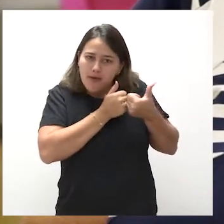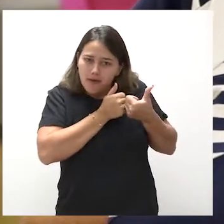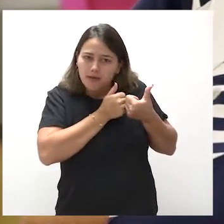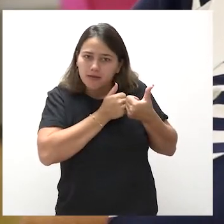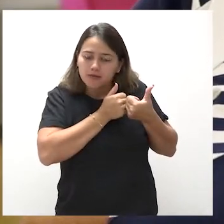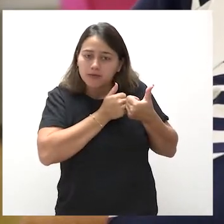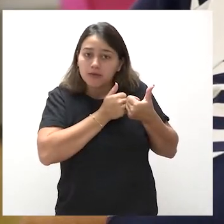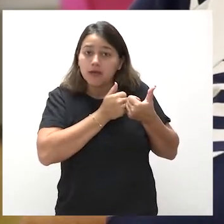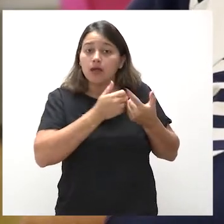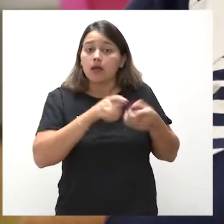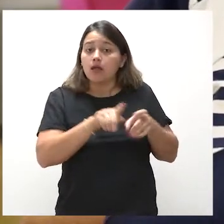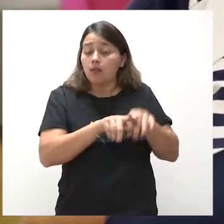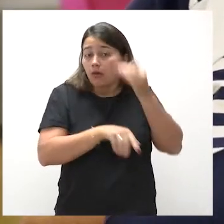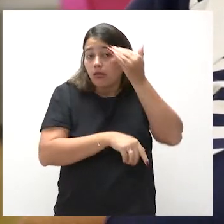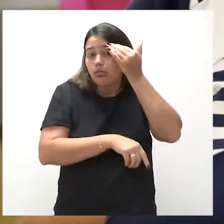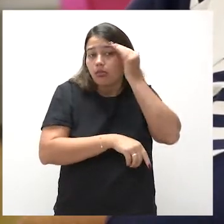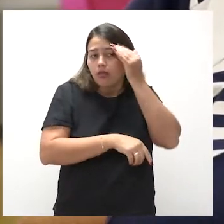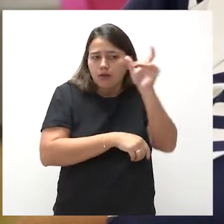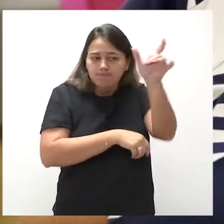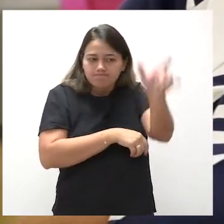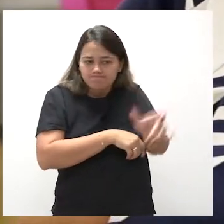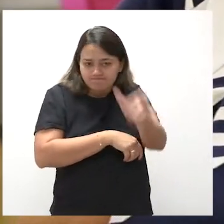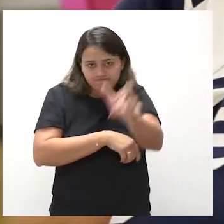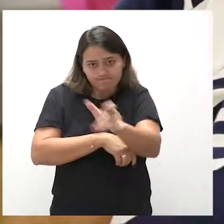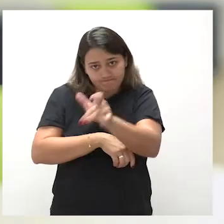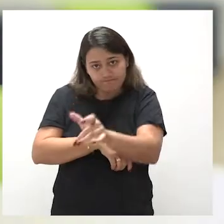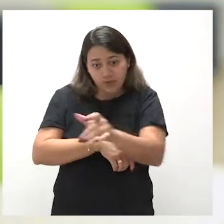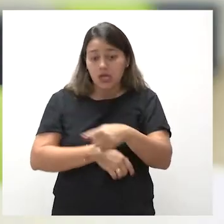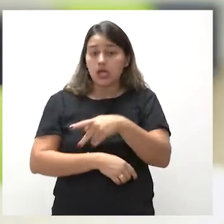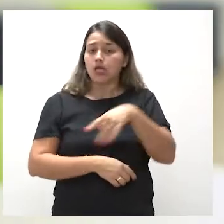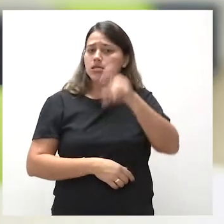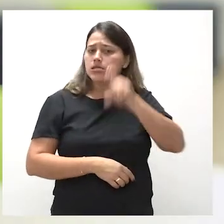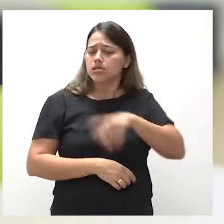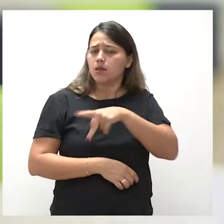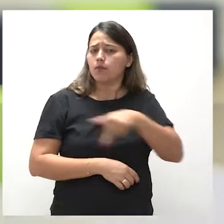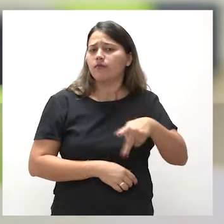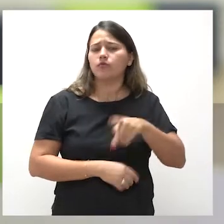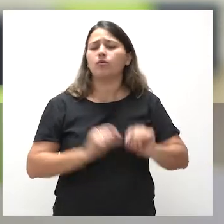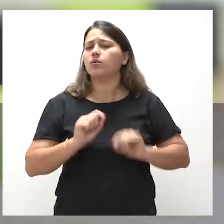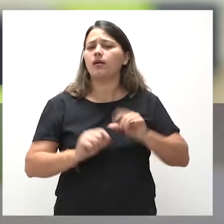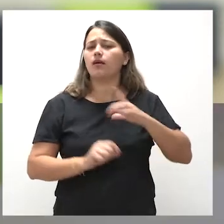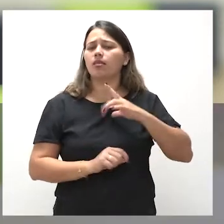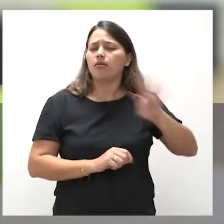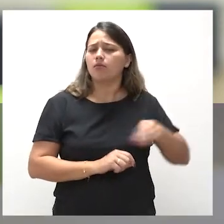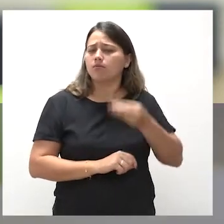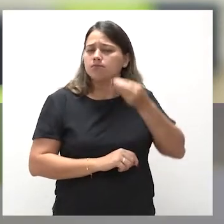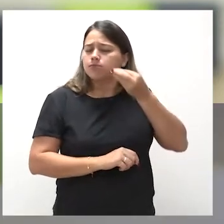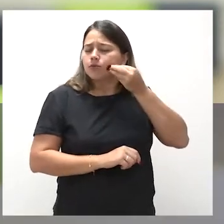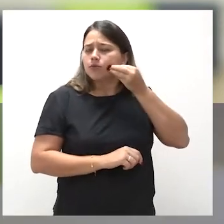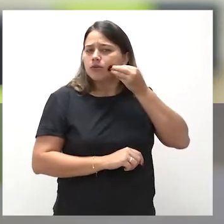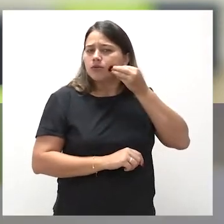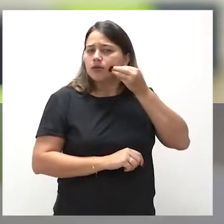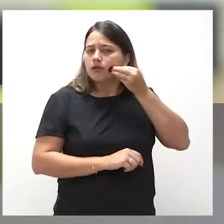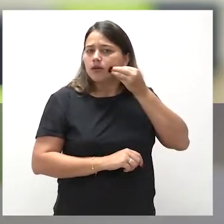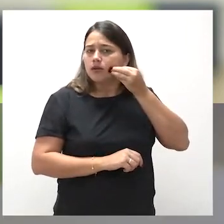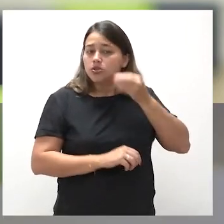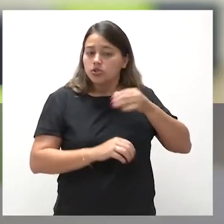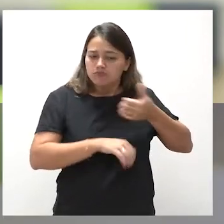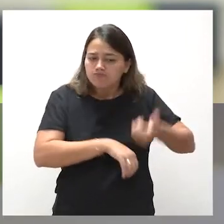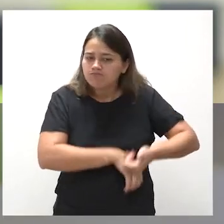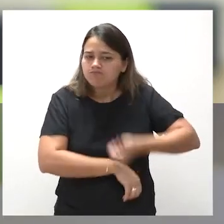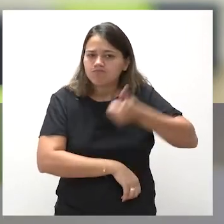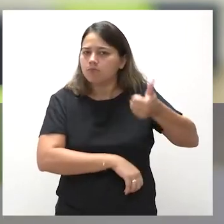aproximar e compreender o outro. Ser professor é ter a oportunidade de